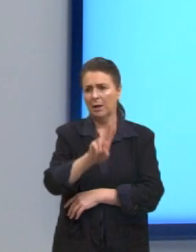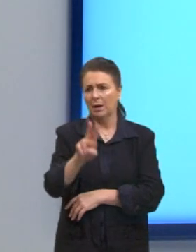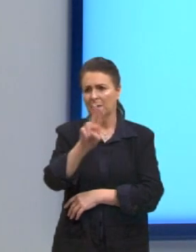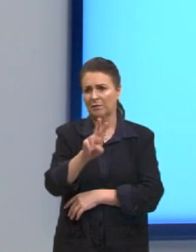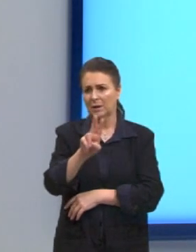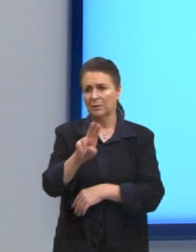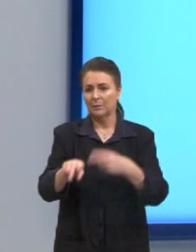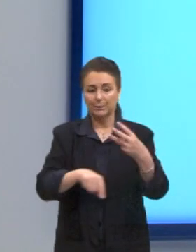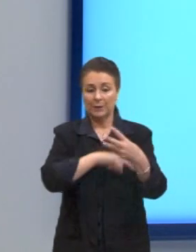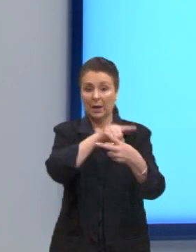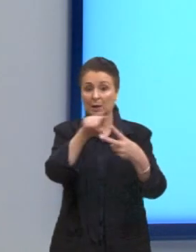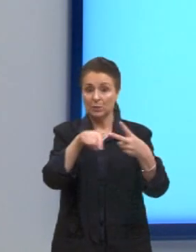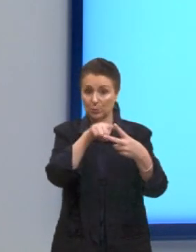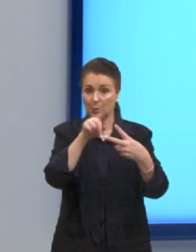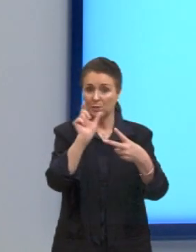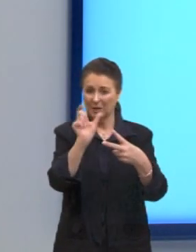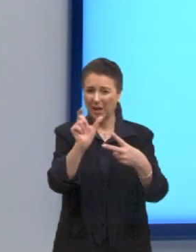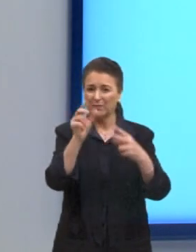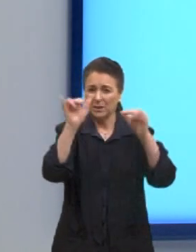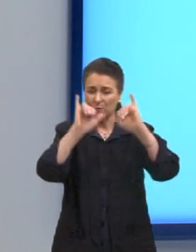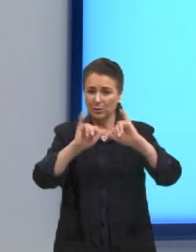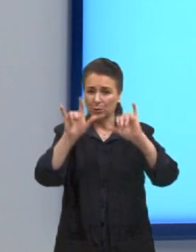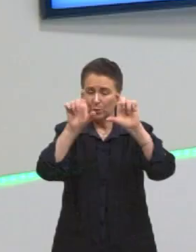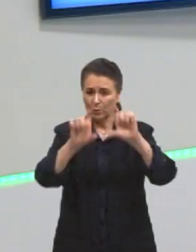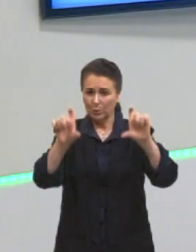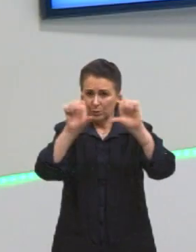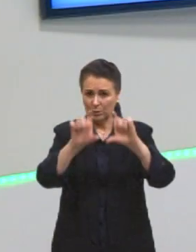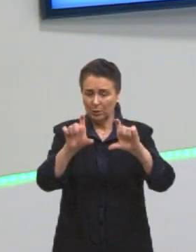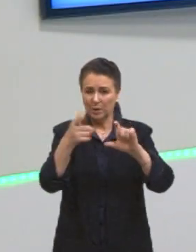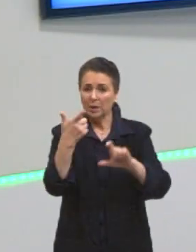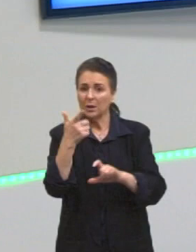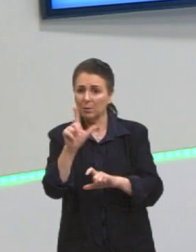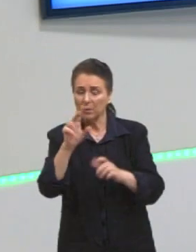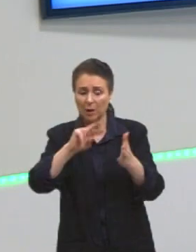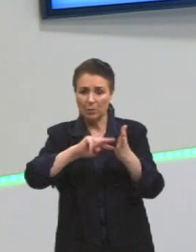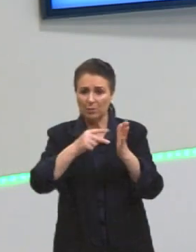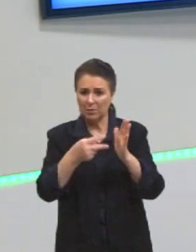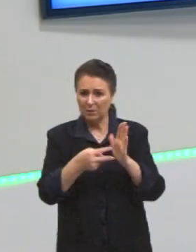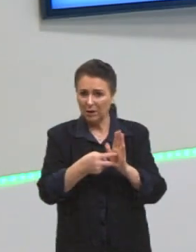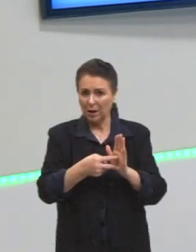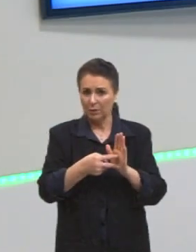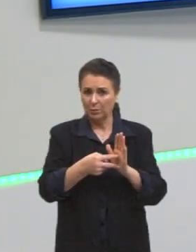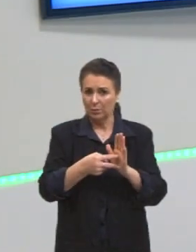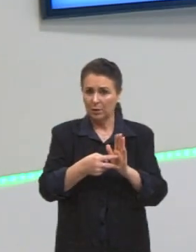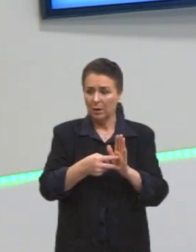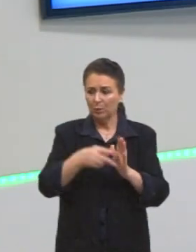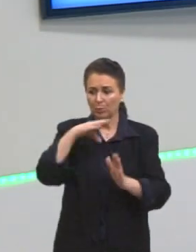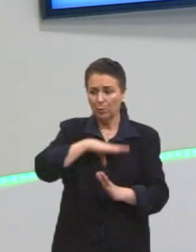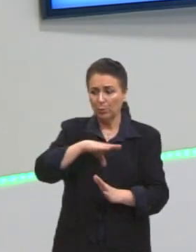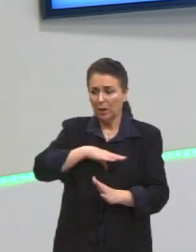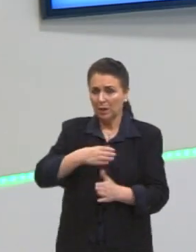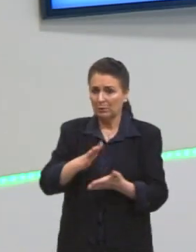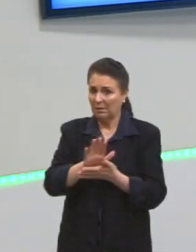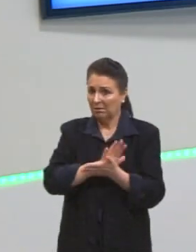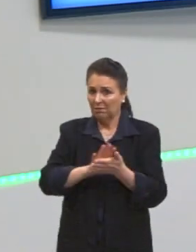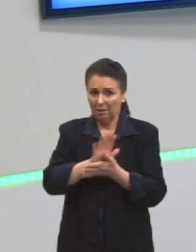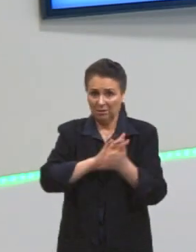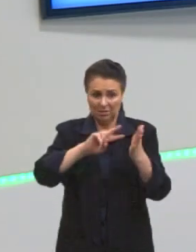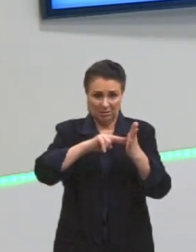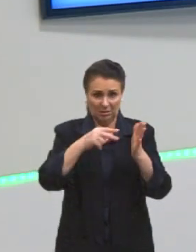que não tem significado correspondente, ah, não tem uma palavra exata que signifique a mesma coisa em língua portuguesa,